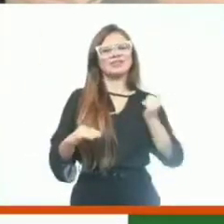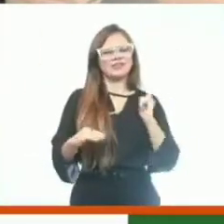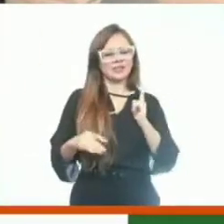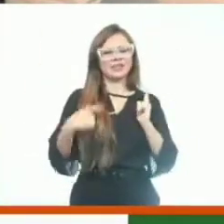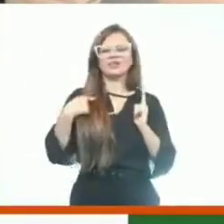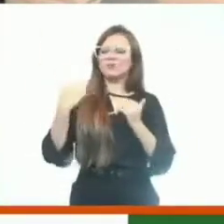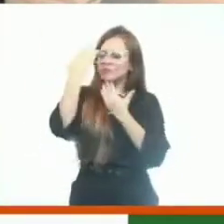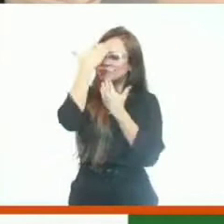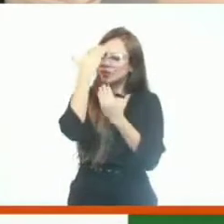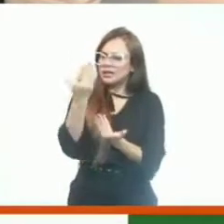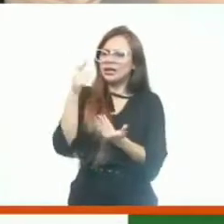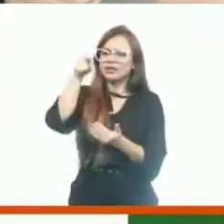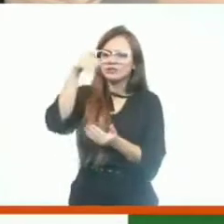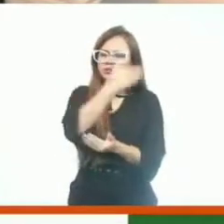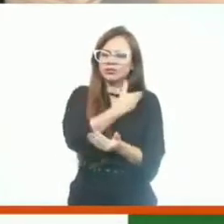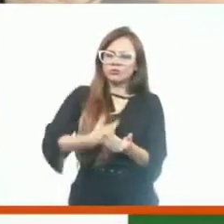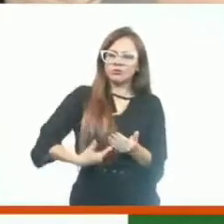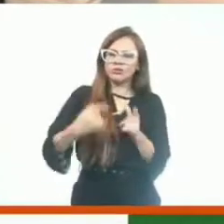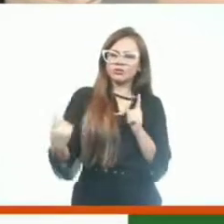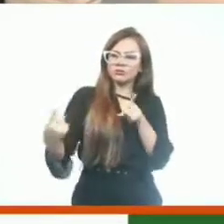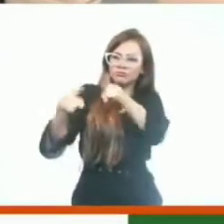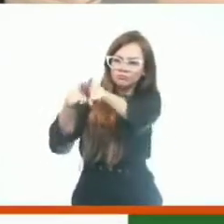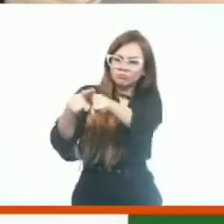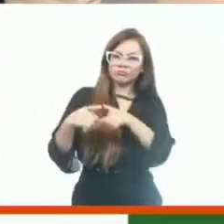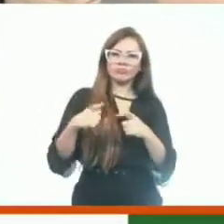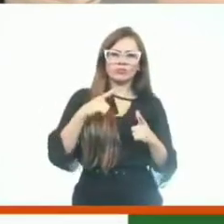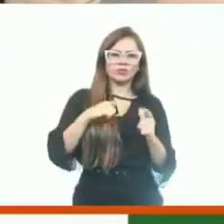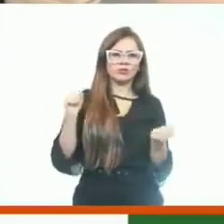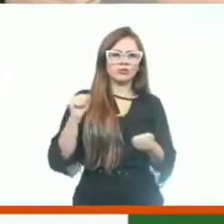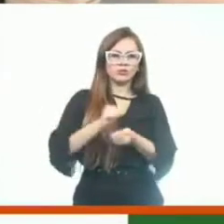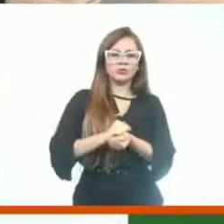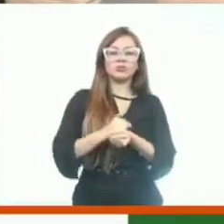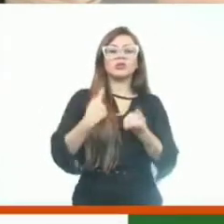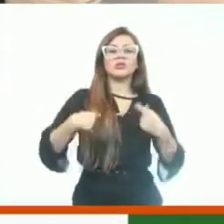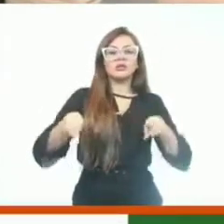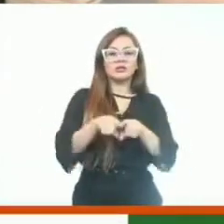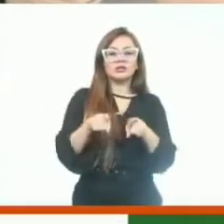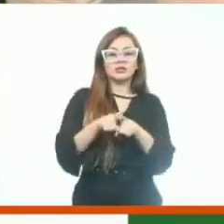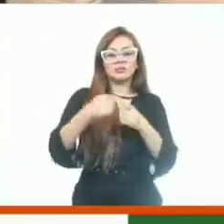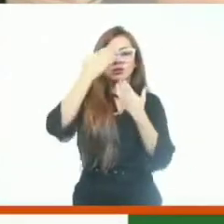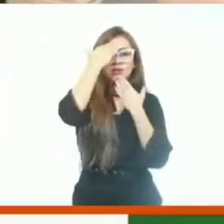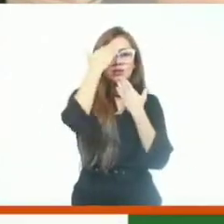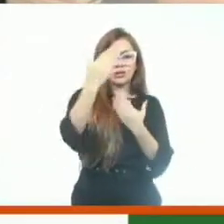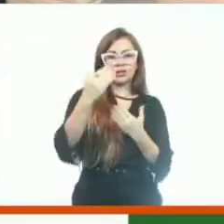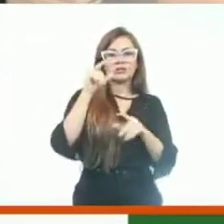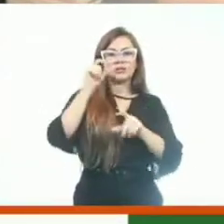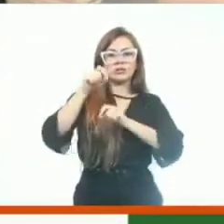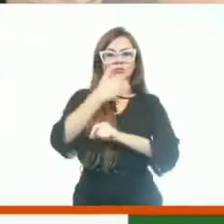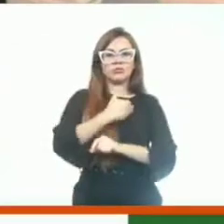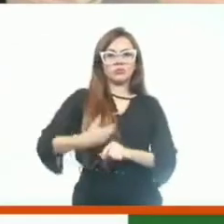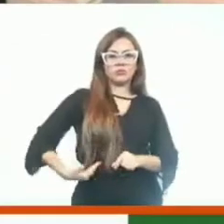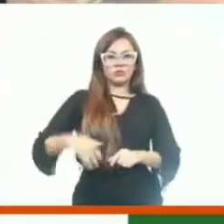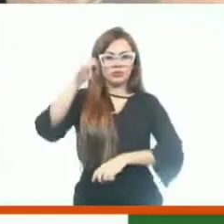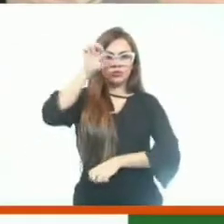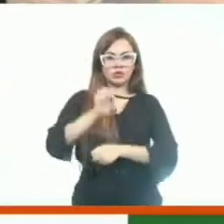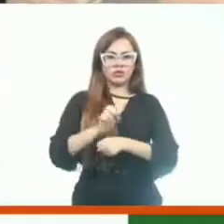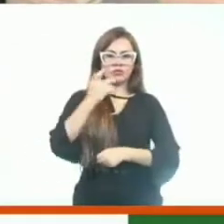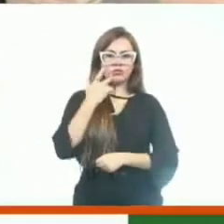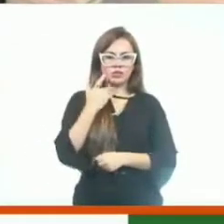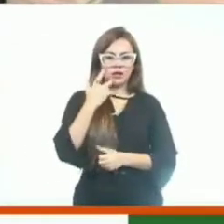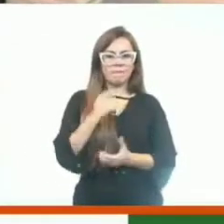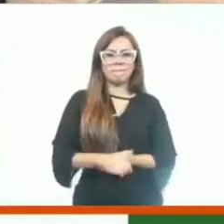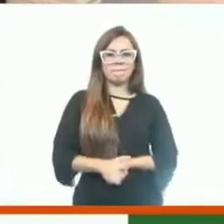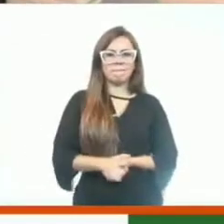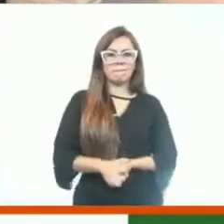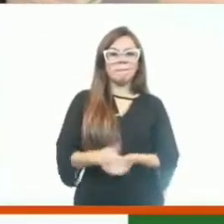deve essa grande parceria, que sem parceria ninguém faz nada, mas o município é agradecido ao governo do estado do Ceará. Então, hoje nós